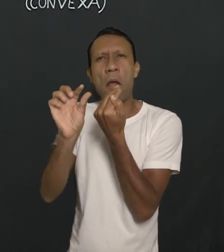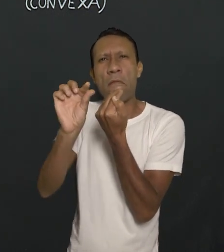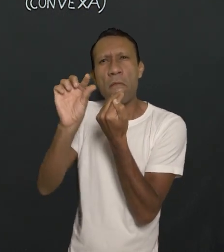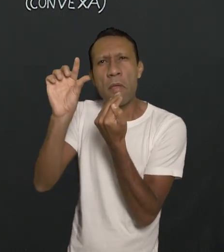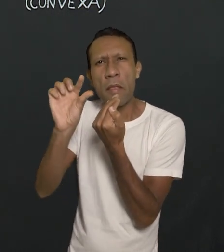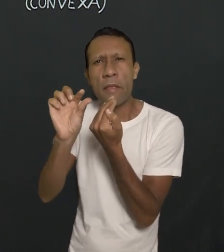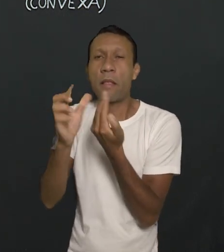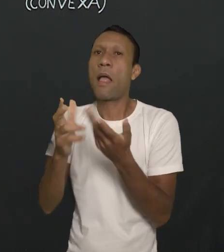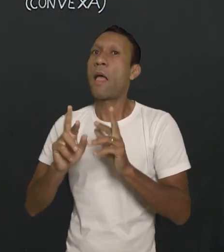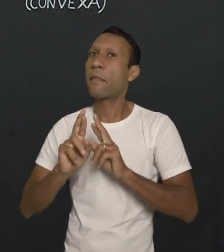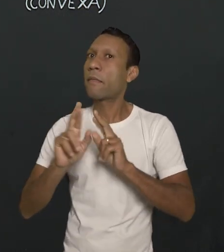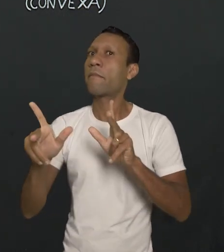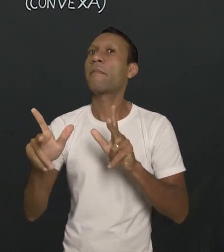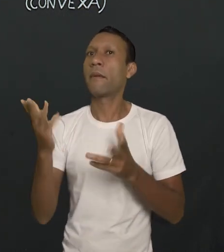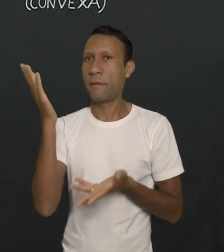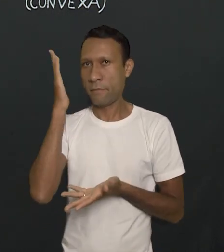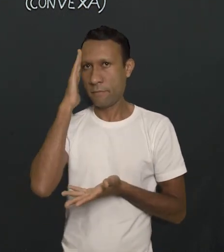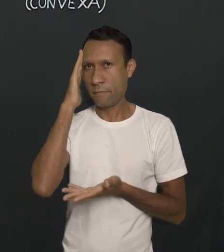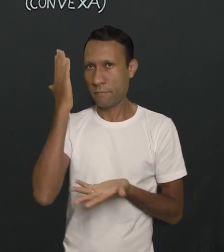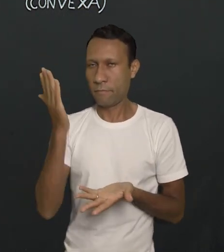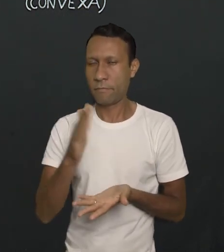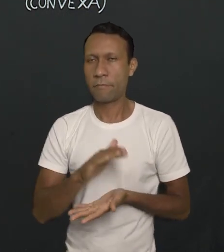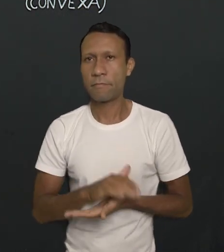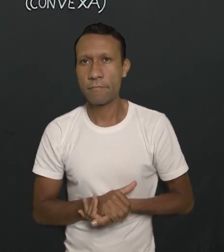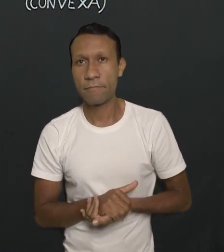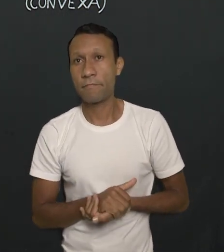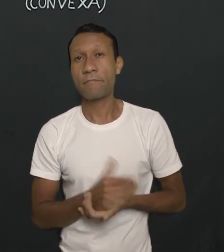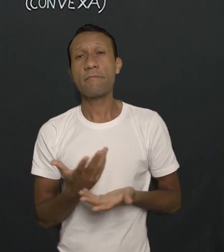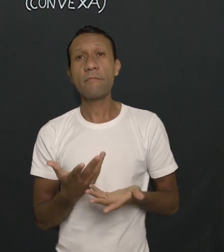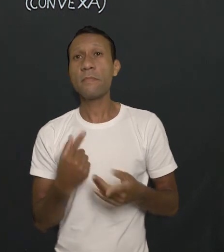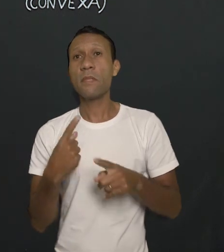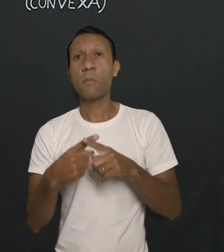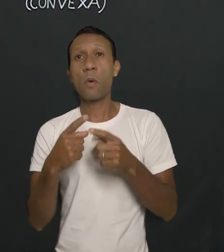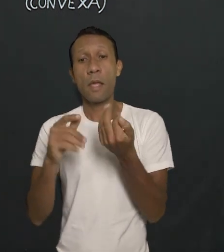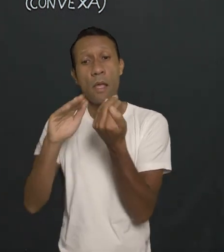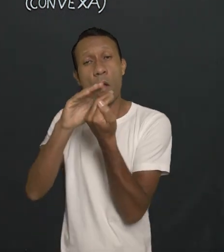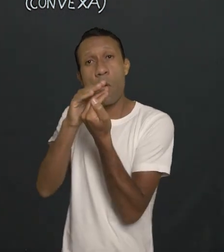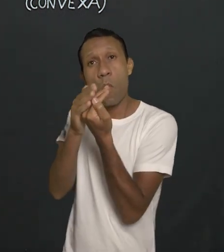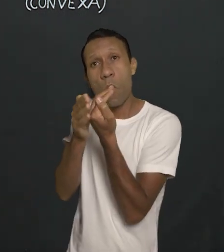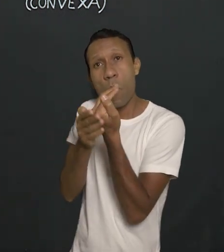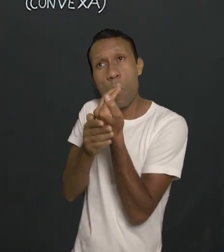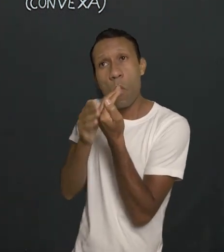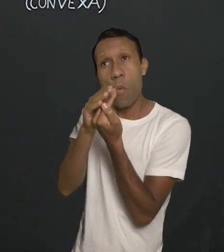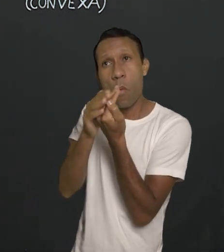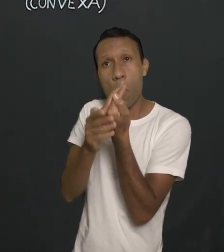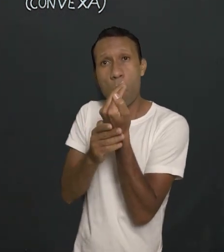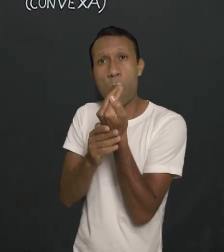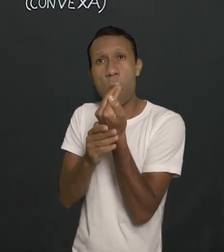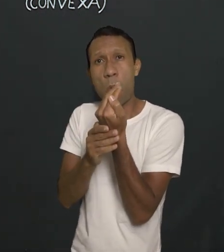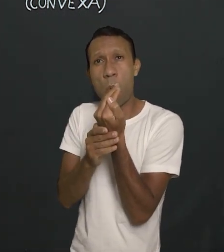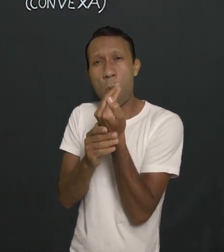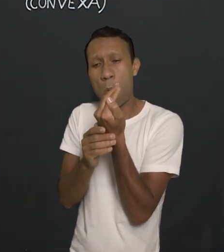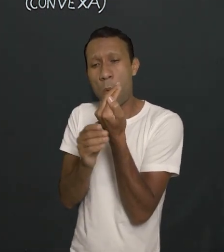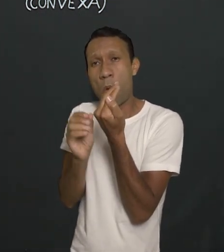pessoa para pessoa. Uma coisa chata em relação à miopia, porque eu falei para você que o globo ocular, ele fica, do míope, muitas vezes ele fica um pouco